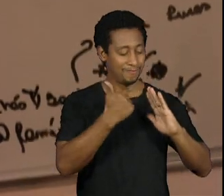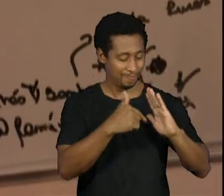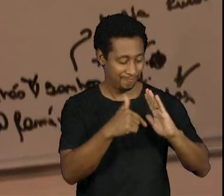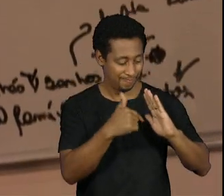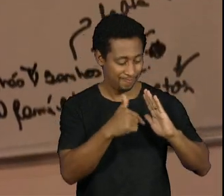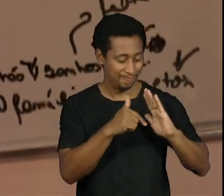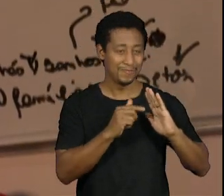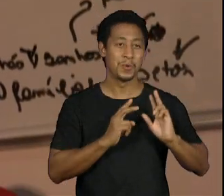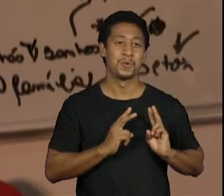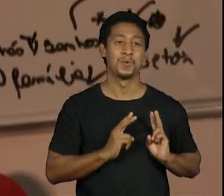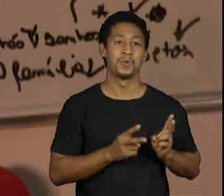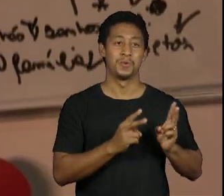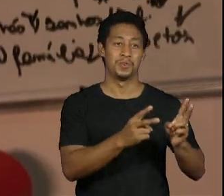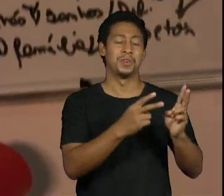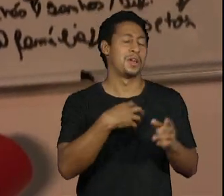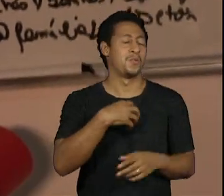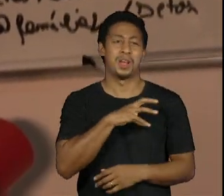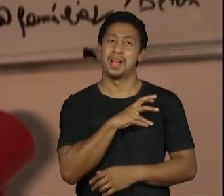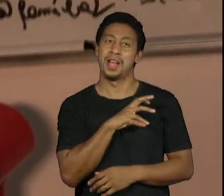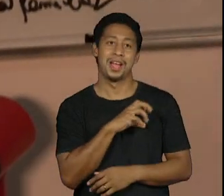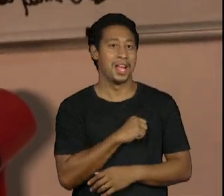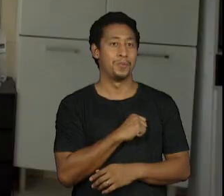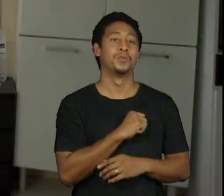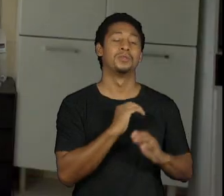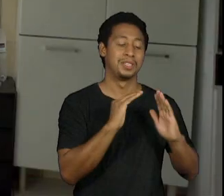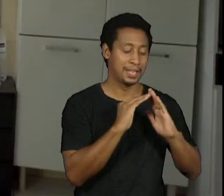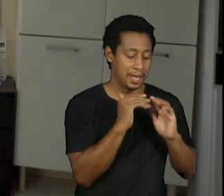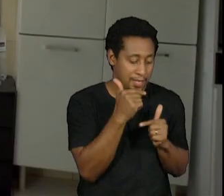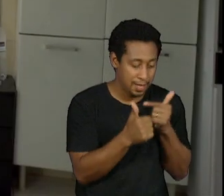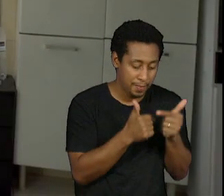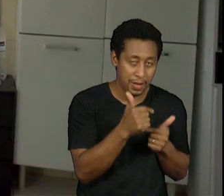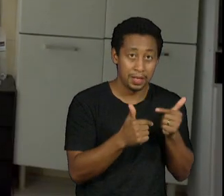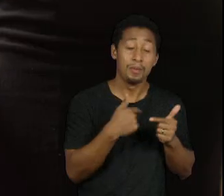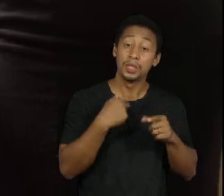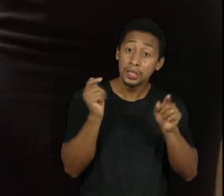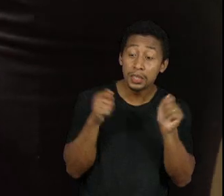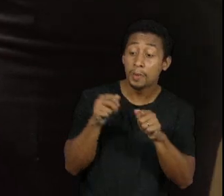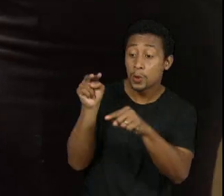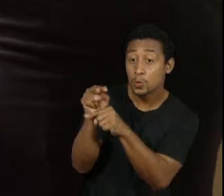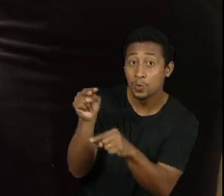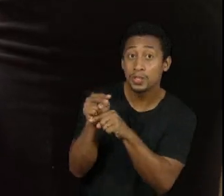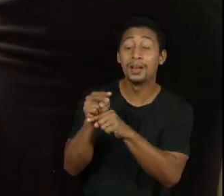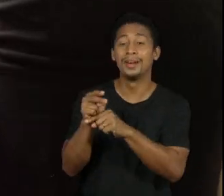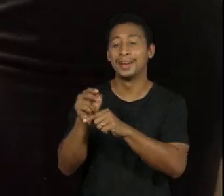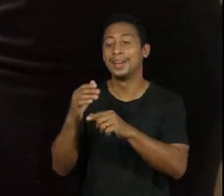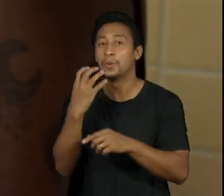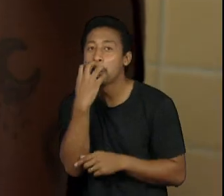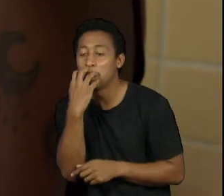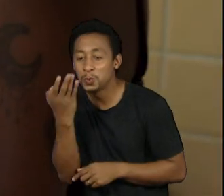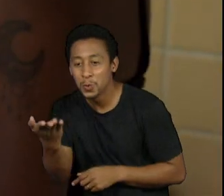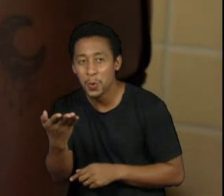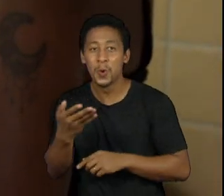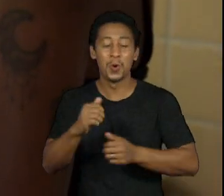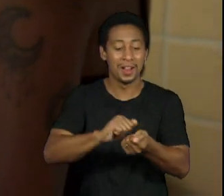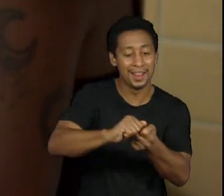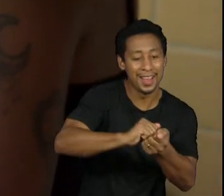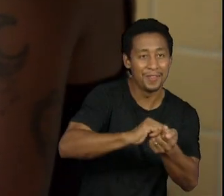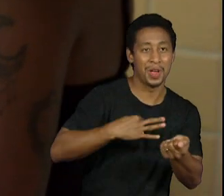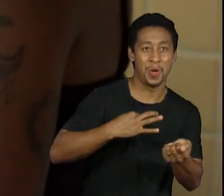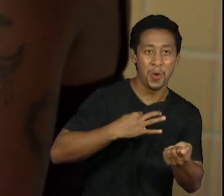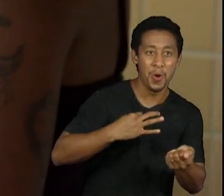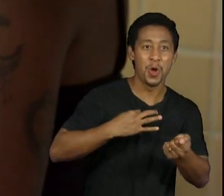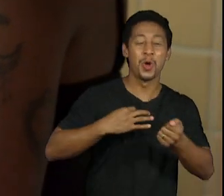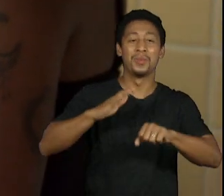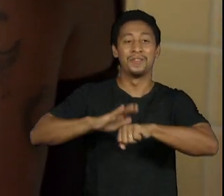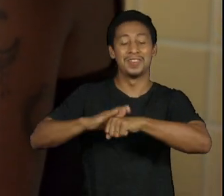coisas né então eu lido com a empresa lido com a minha vida pessoal é cachorro é louça é lavar roupa é fazer comida então para mim é a rotina ideal